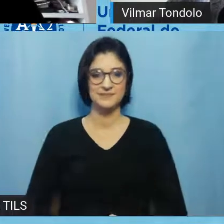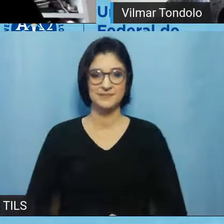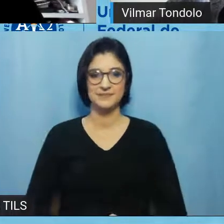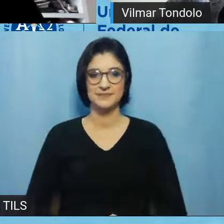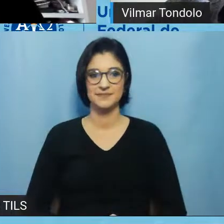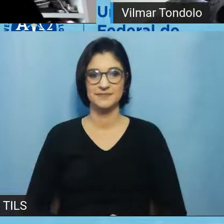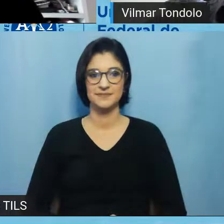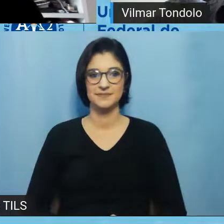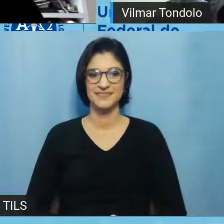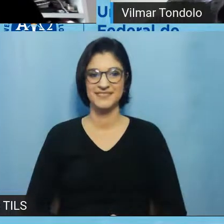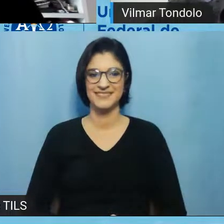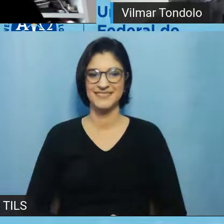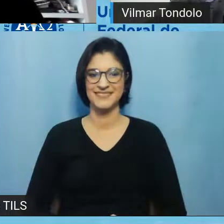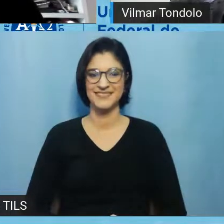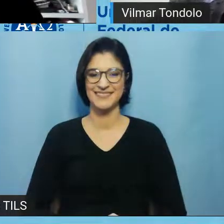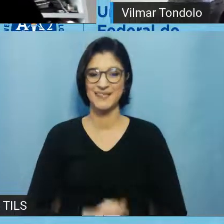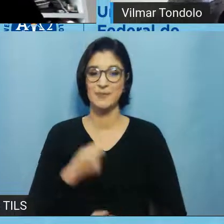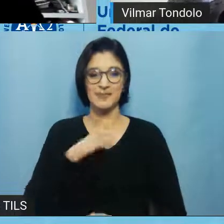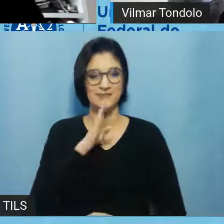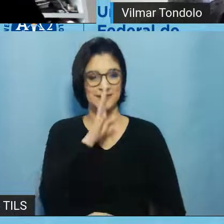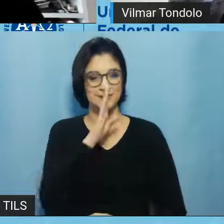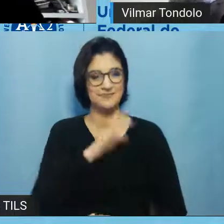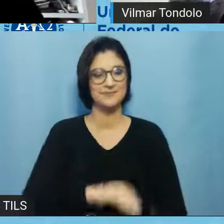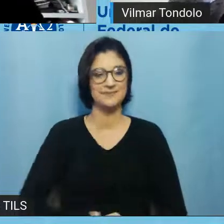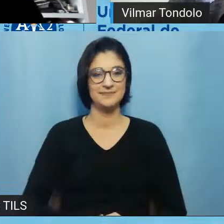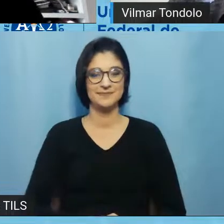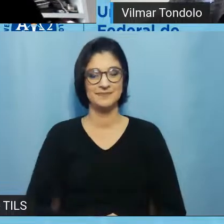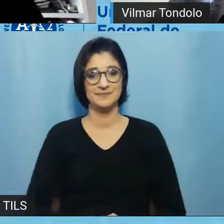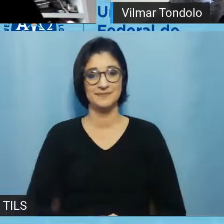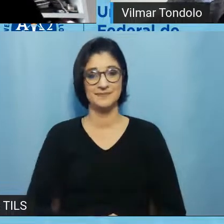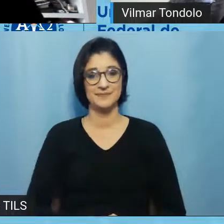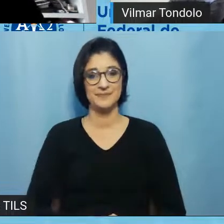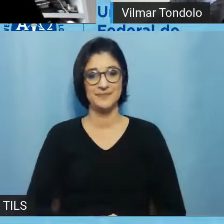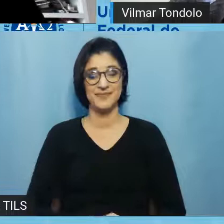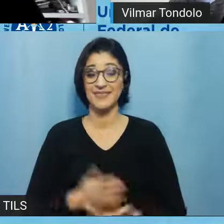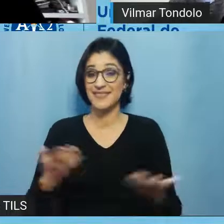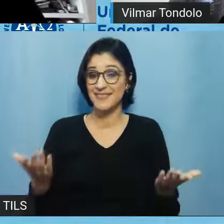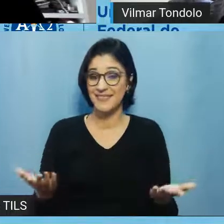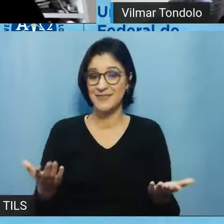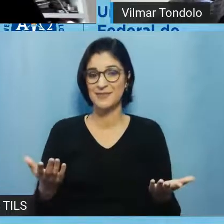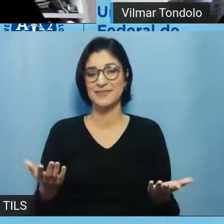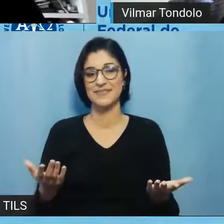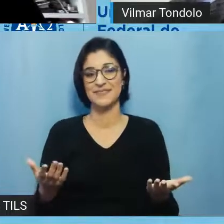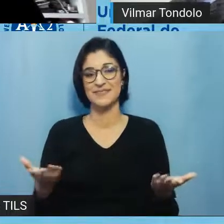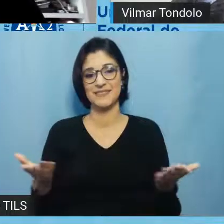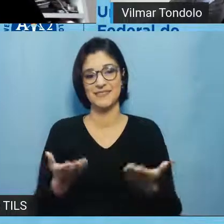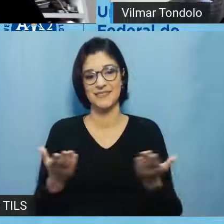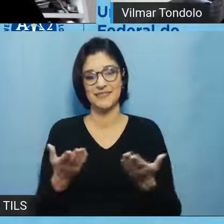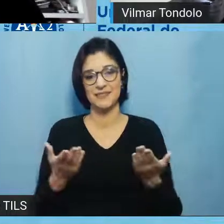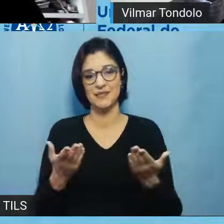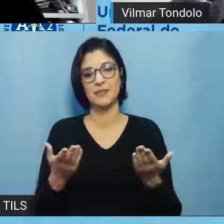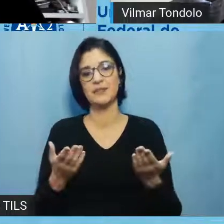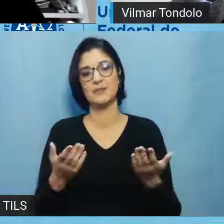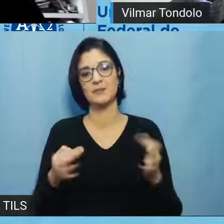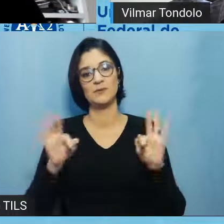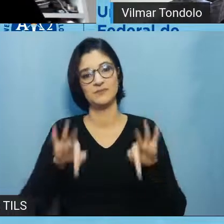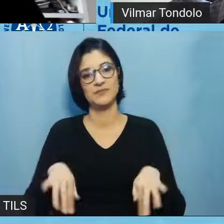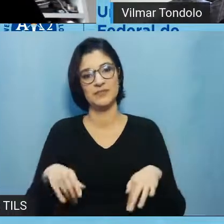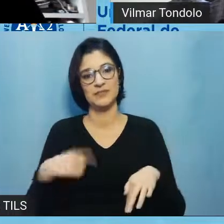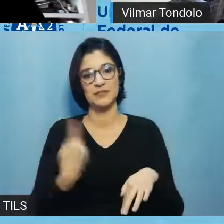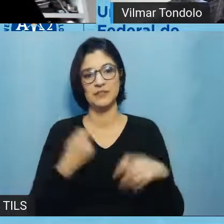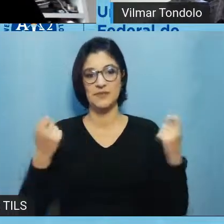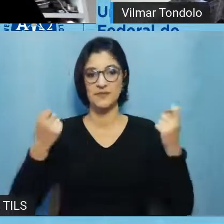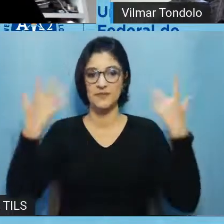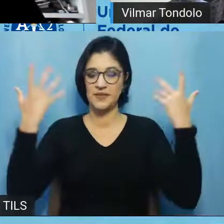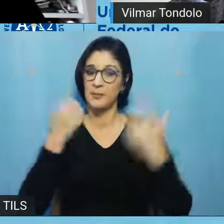Tem que ser em silêncio a foto, né? É, e nós temos também então eu vou encerrar o nosso evento, desejando ainda uma boa tarde, né,